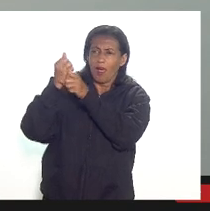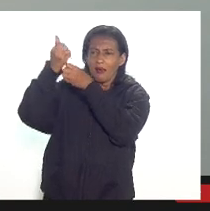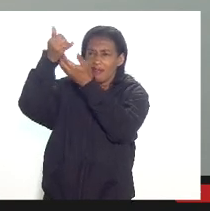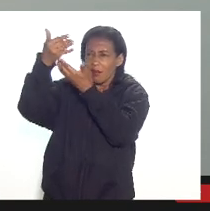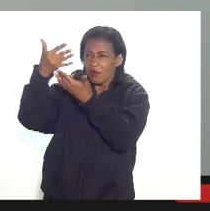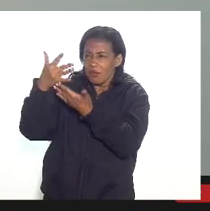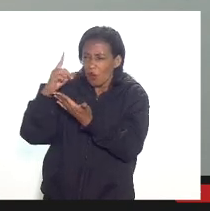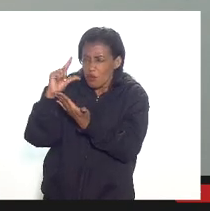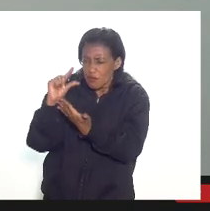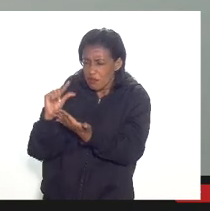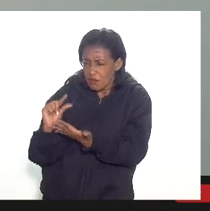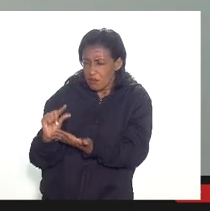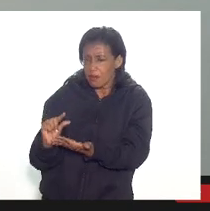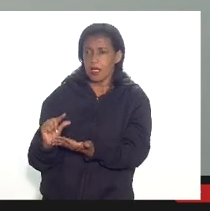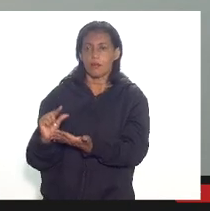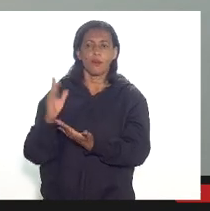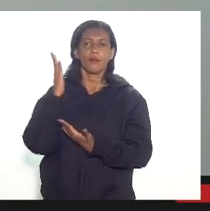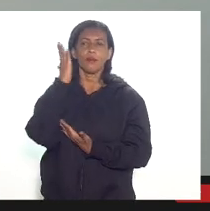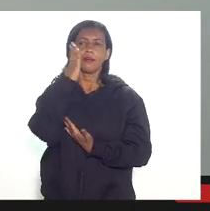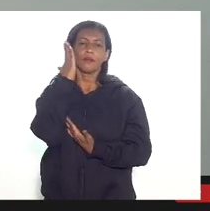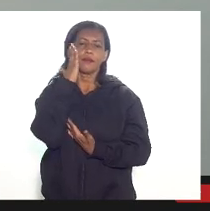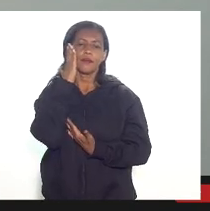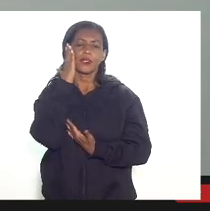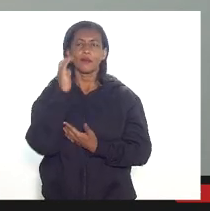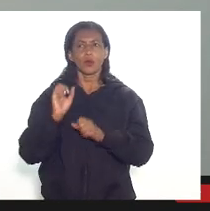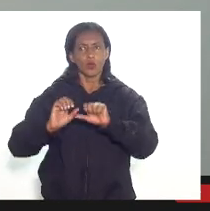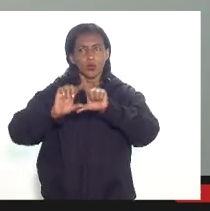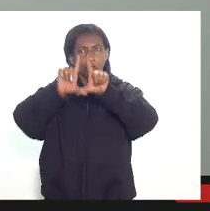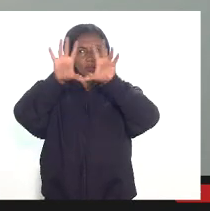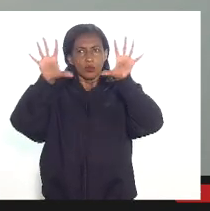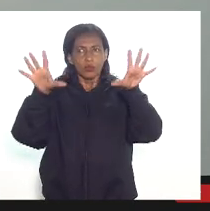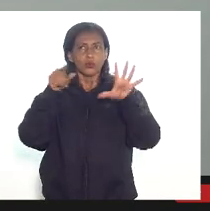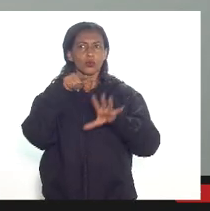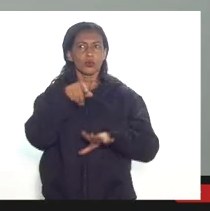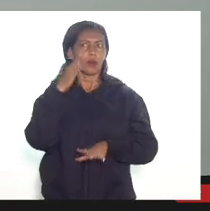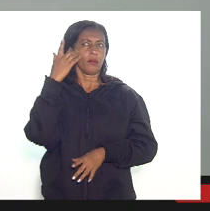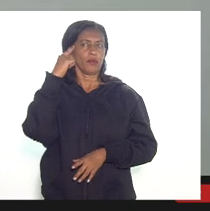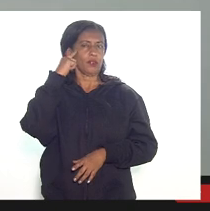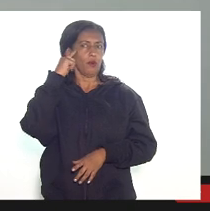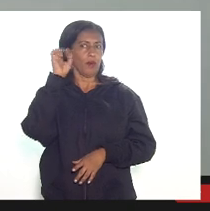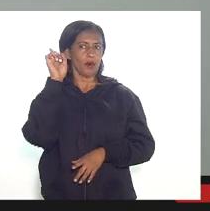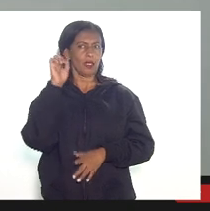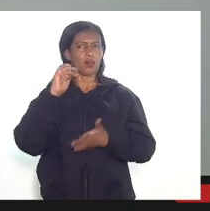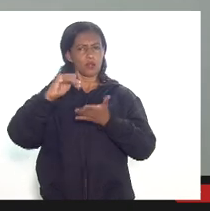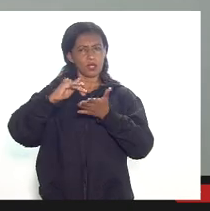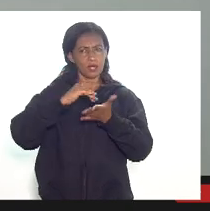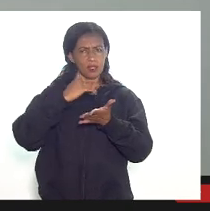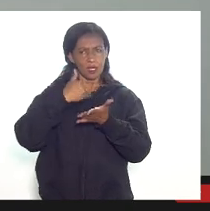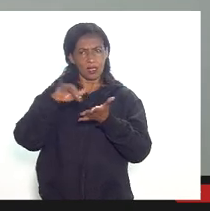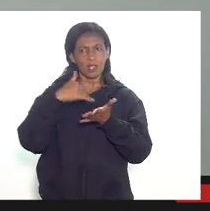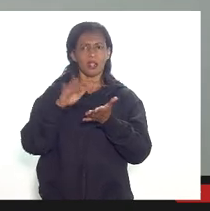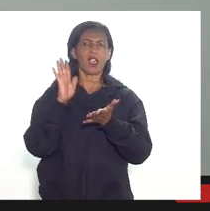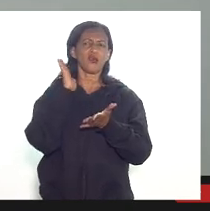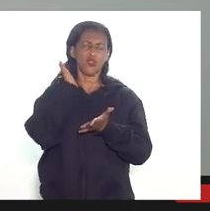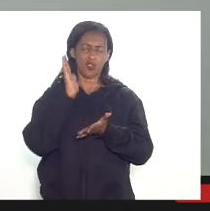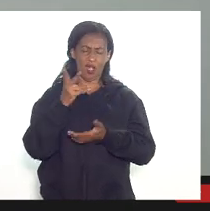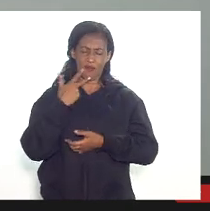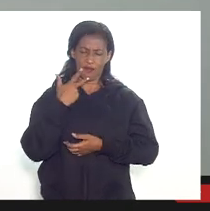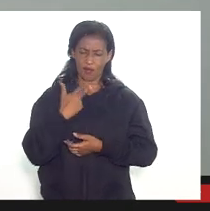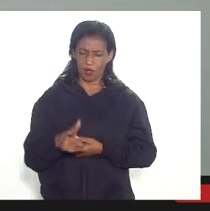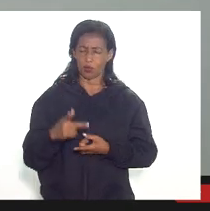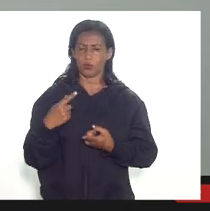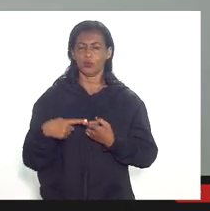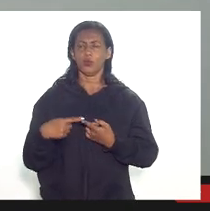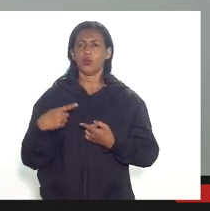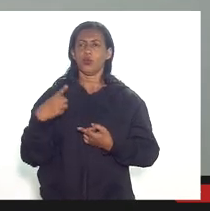e aí eu quero assim trazer esse esse slide só para os senhores terem uma ideia o secretário já bateu nesse ponto o doutor Paulo Henrique também falou